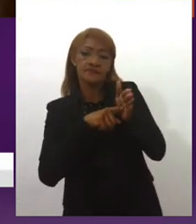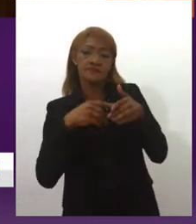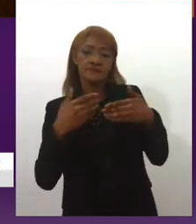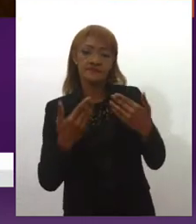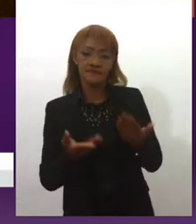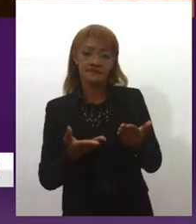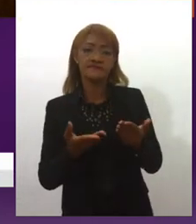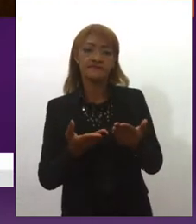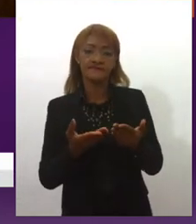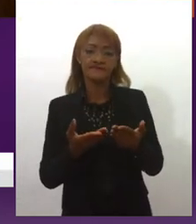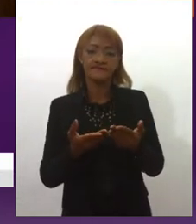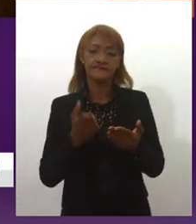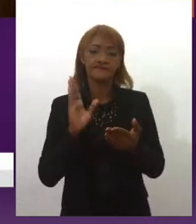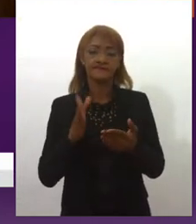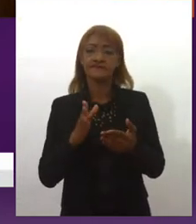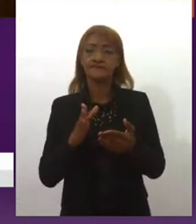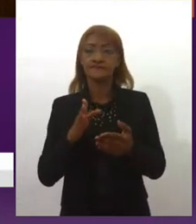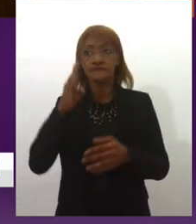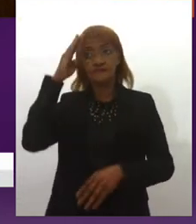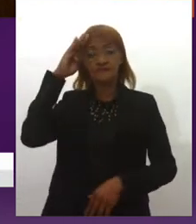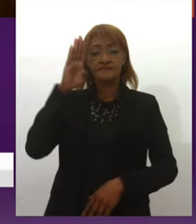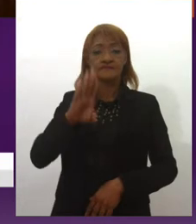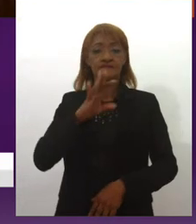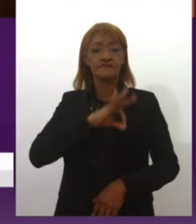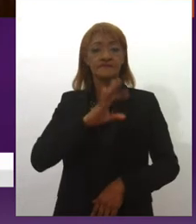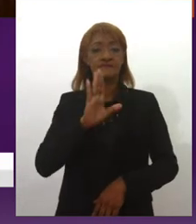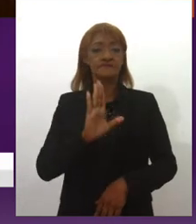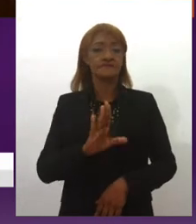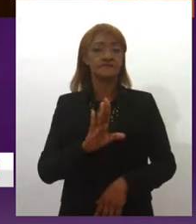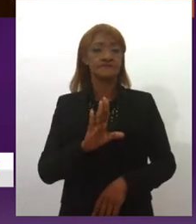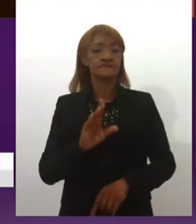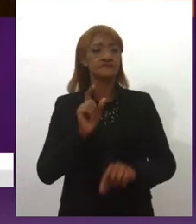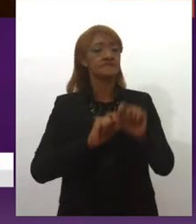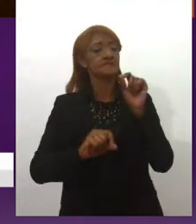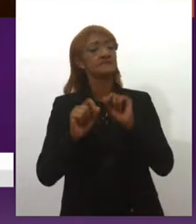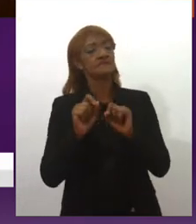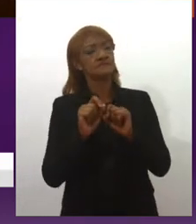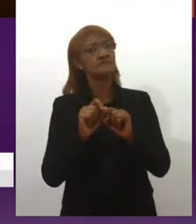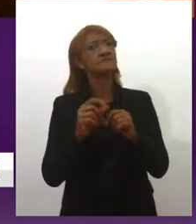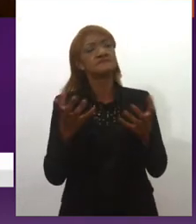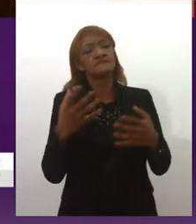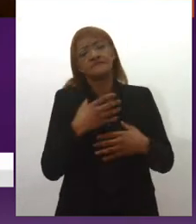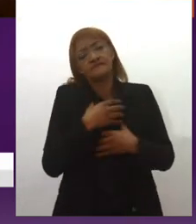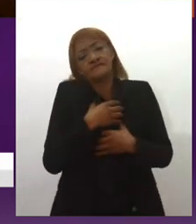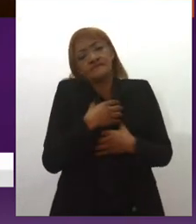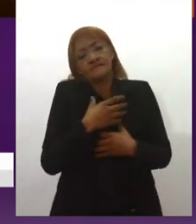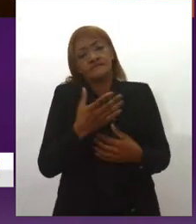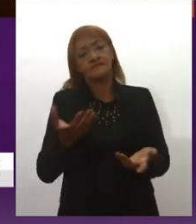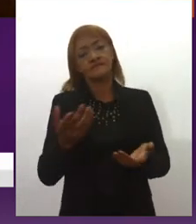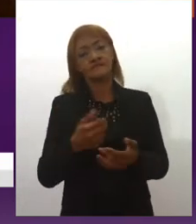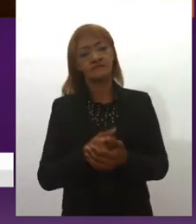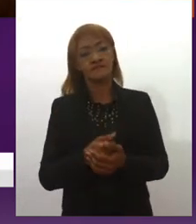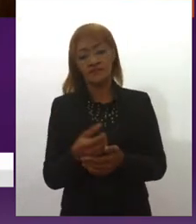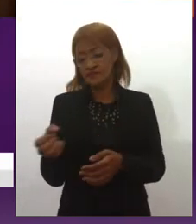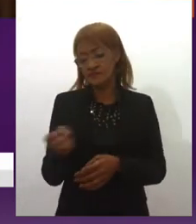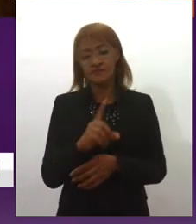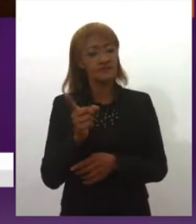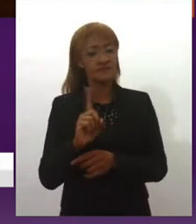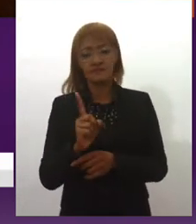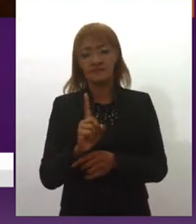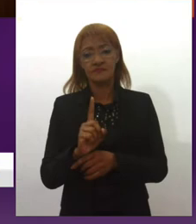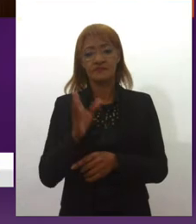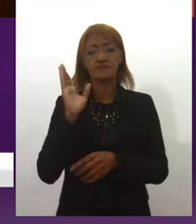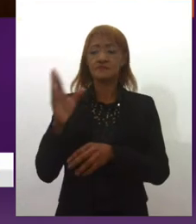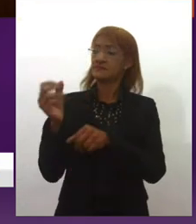como sua renda principal, é realmente, assim, é lamentável e não é recente, né, a gente vê isso ali